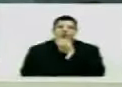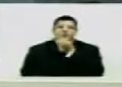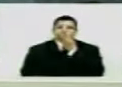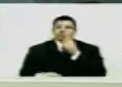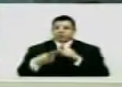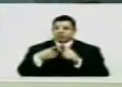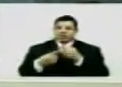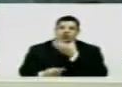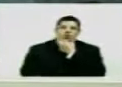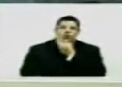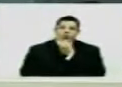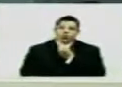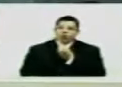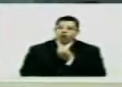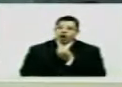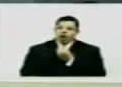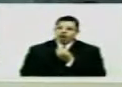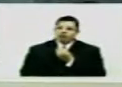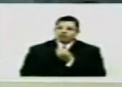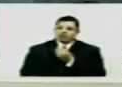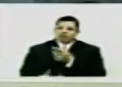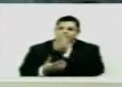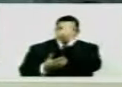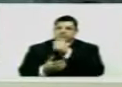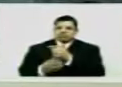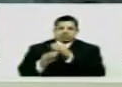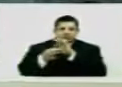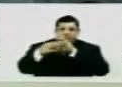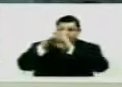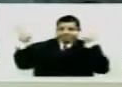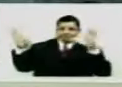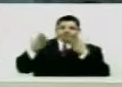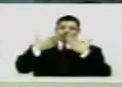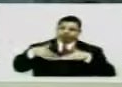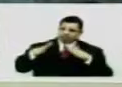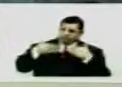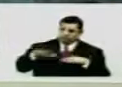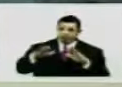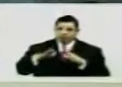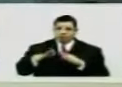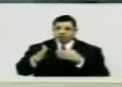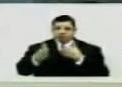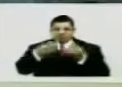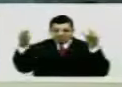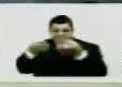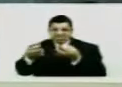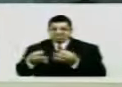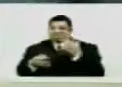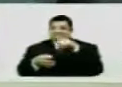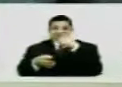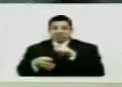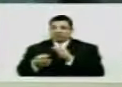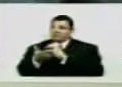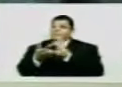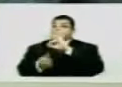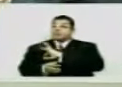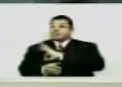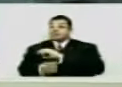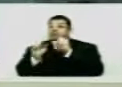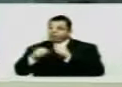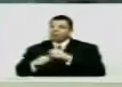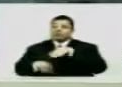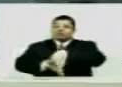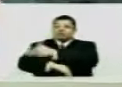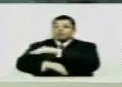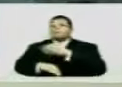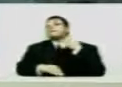Porque os bandidos Que matam gente Por encomenda Estão soltos Tranquilos E com a certeza De que podem matar